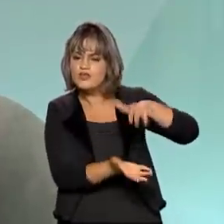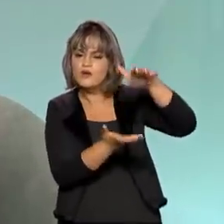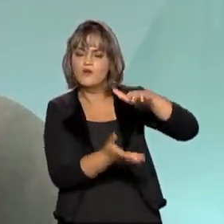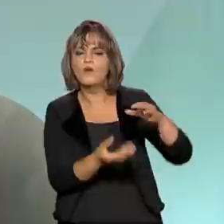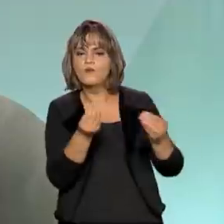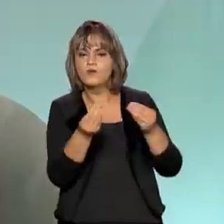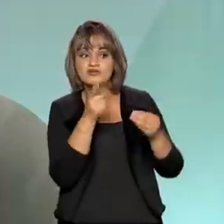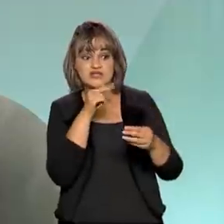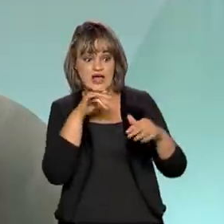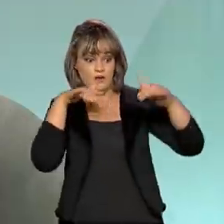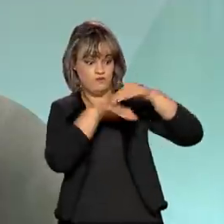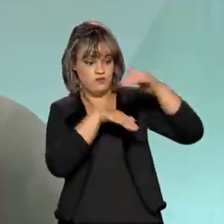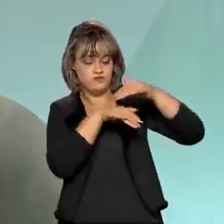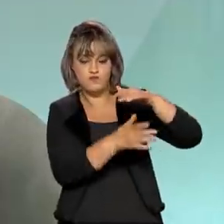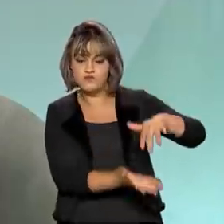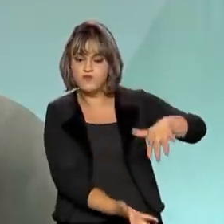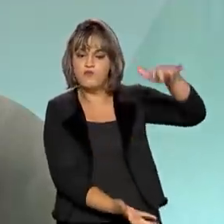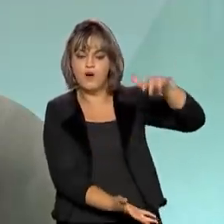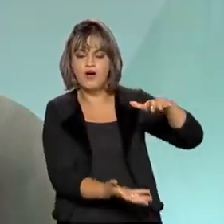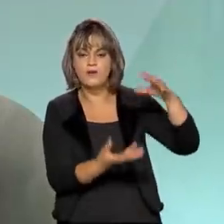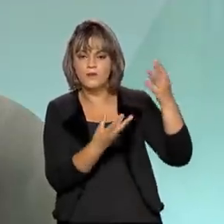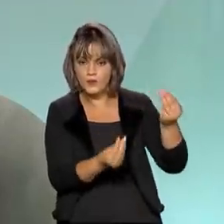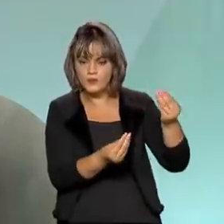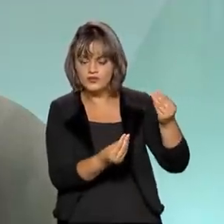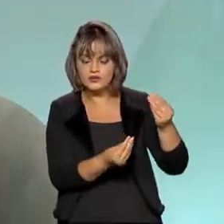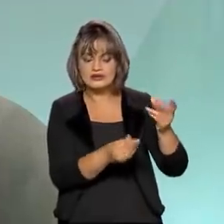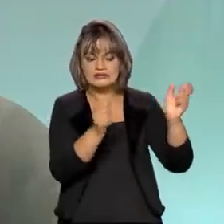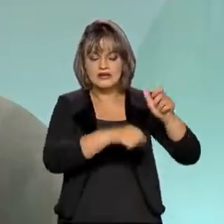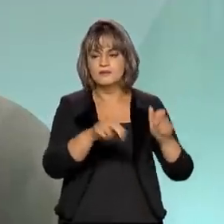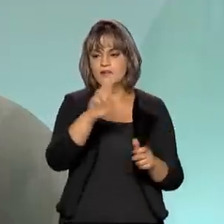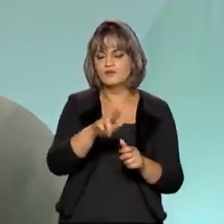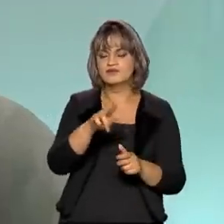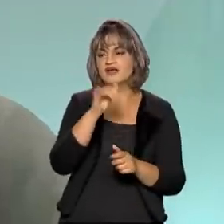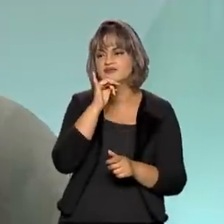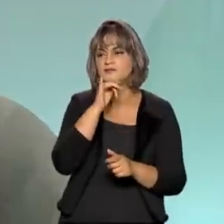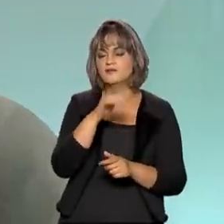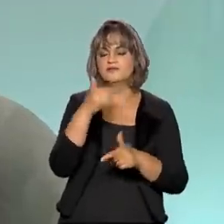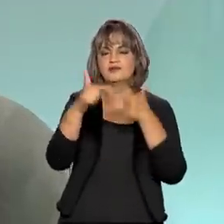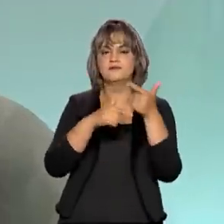um estoque d'água relevante lá, que pode ser utilizado para turismo.